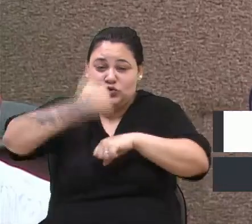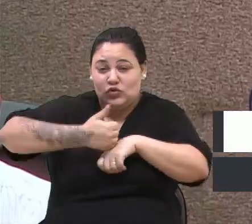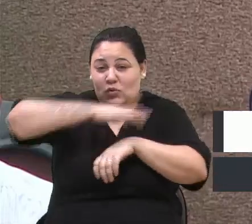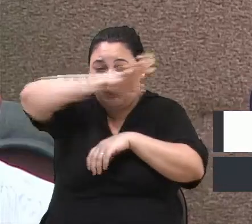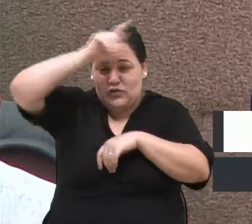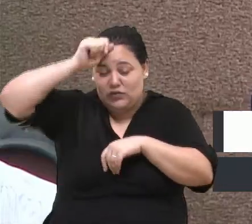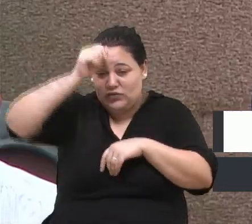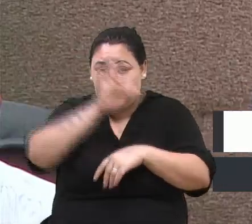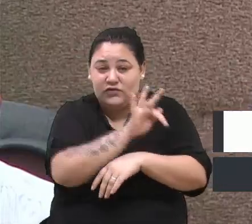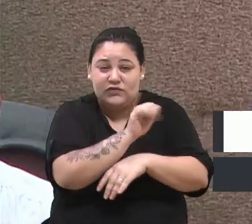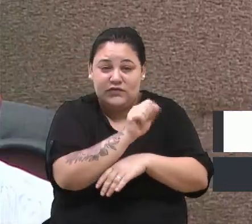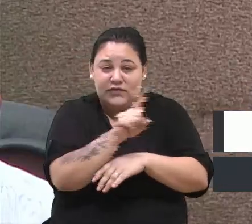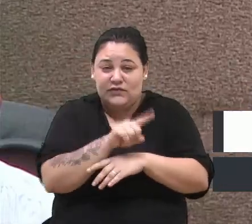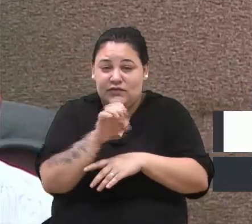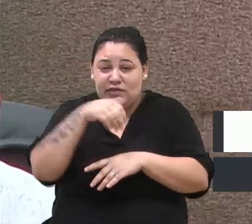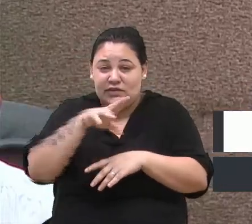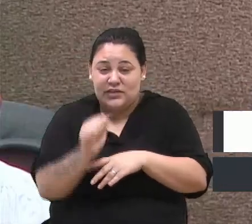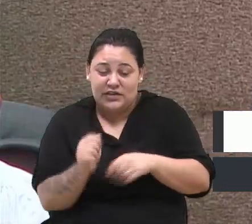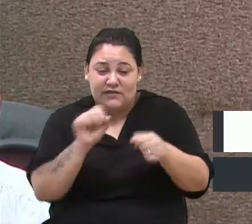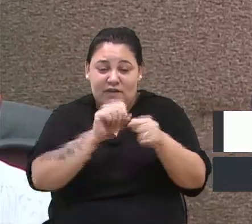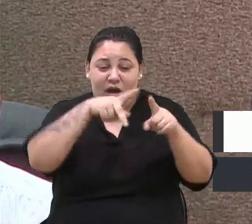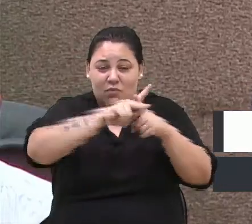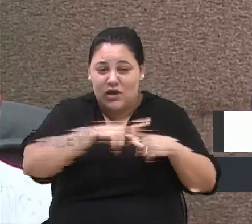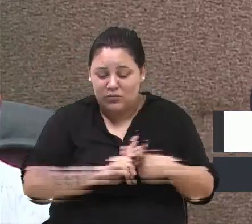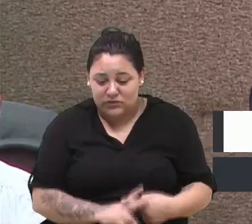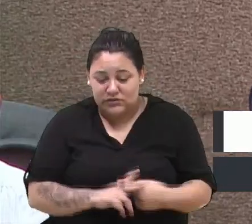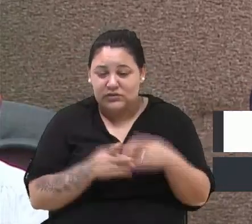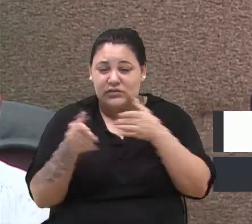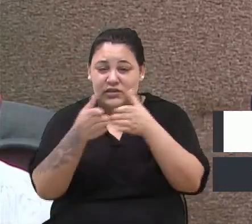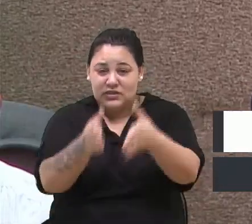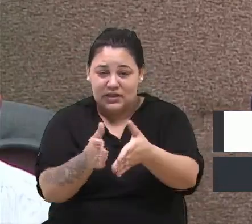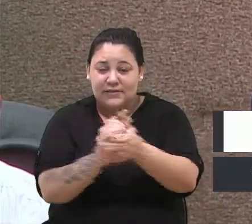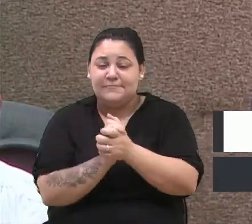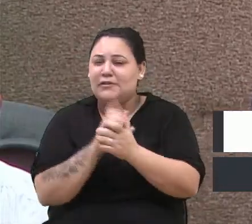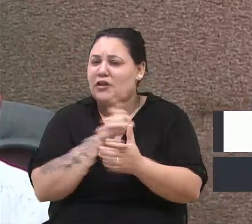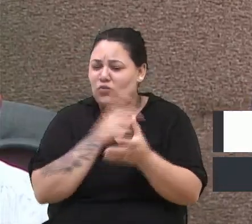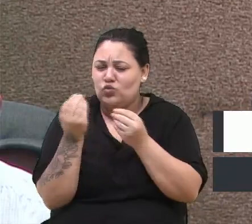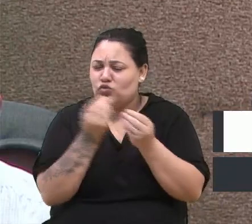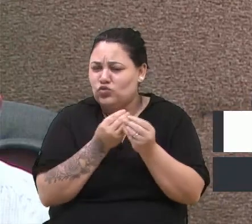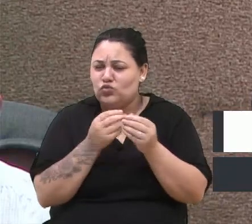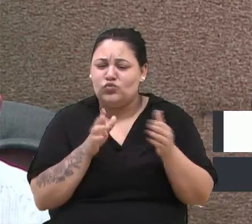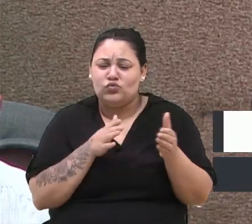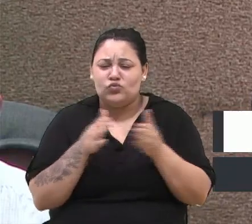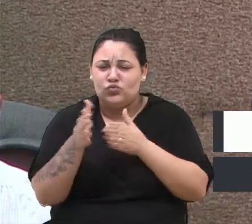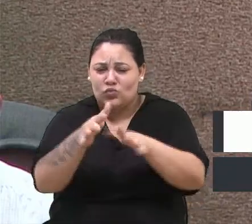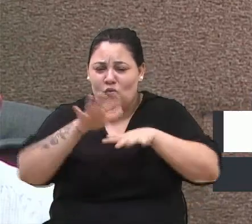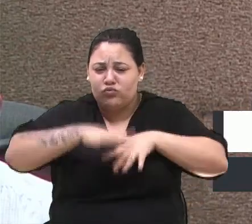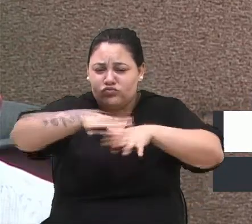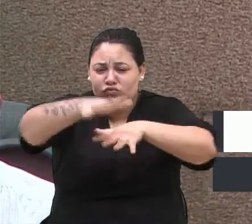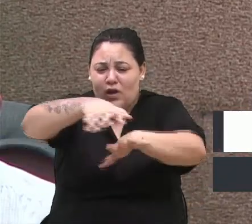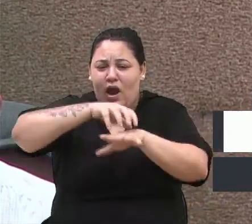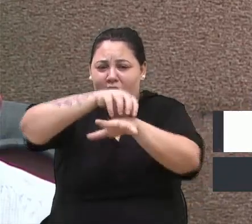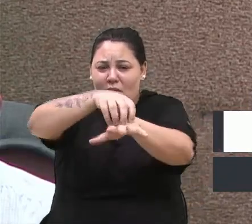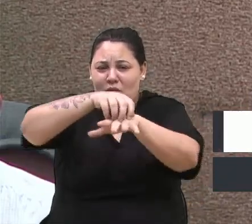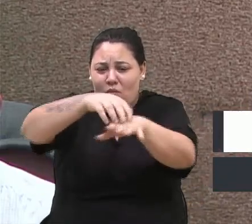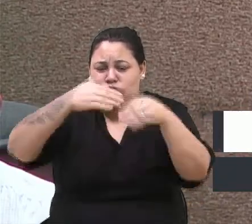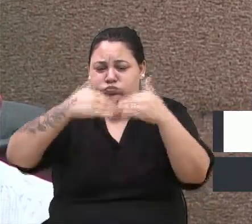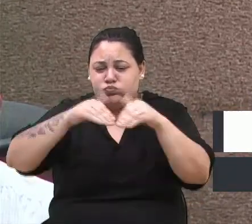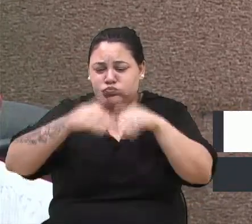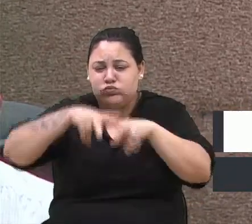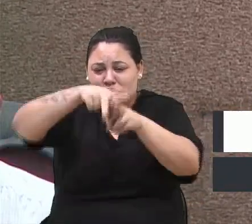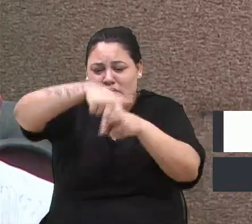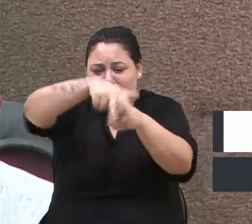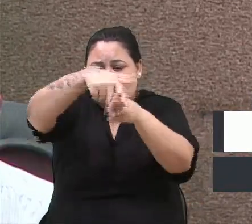faz a manutenção da estrada. A estrada é movimentada por caminhões, carros de passeio, motos, cavalarianos e